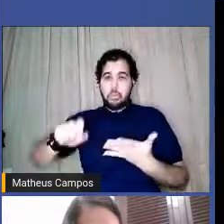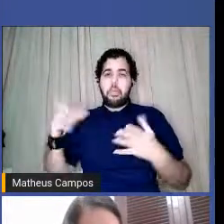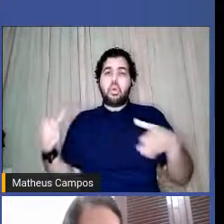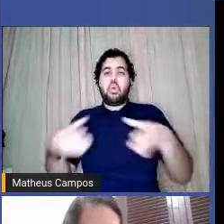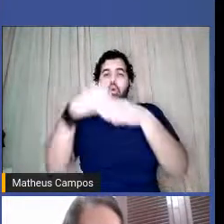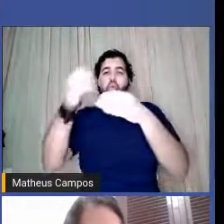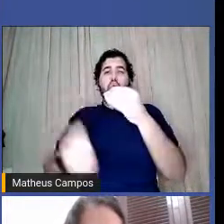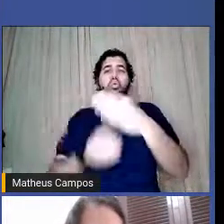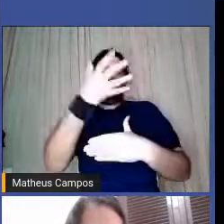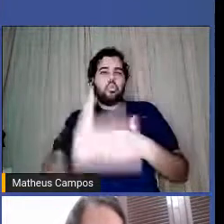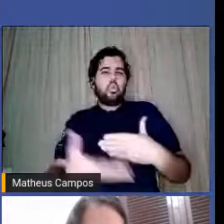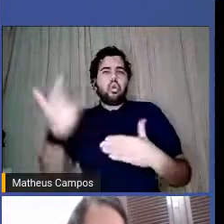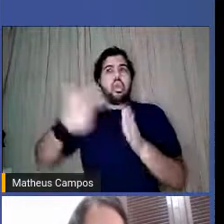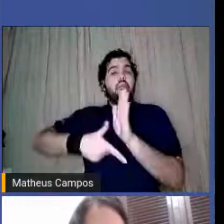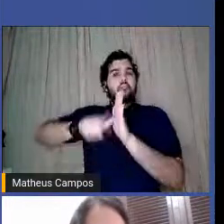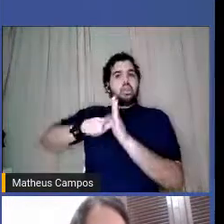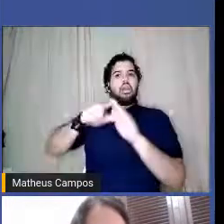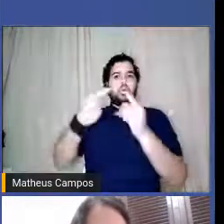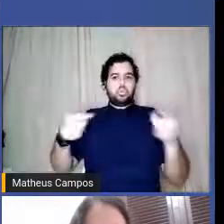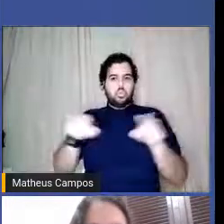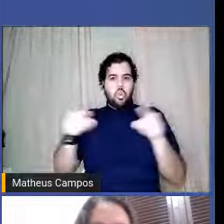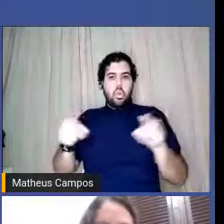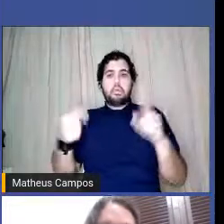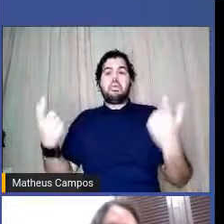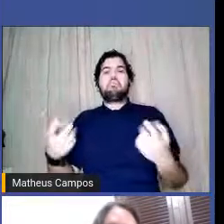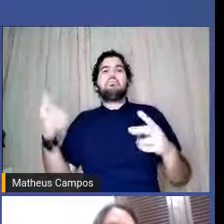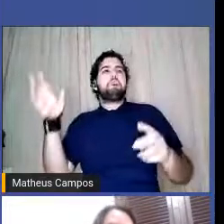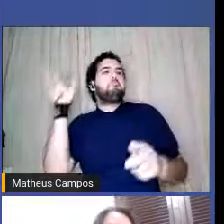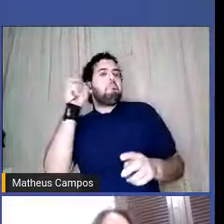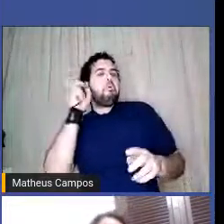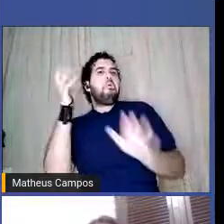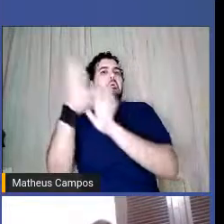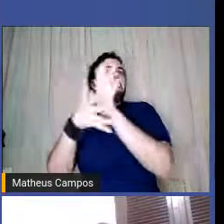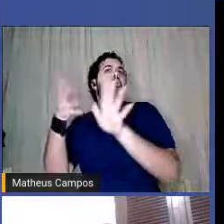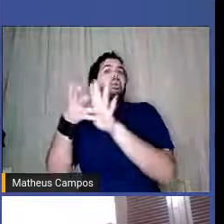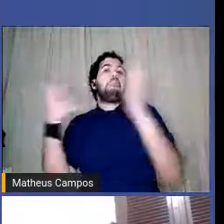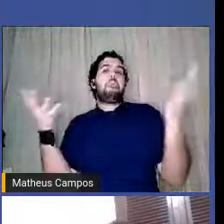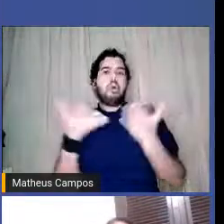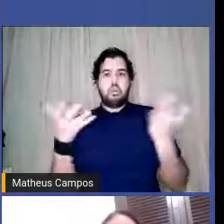antes de uma música que está circulando aí. E, assim,